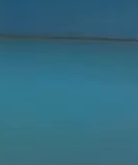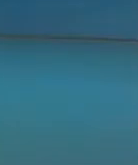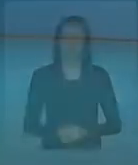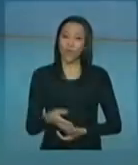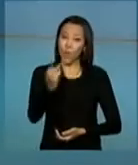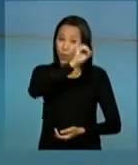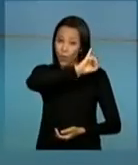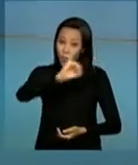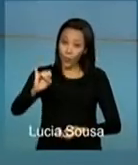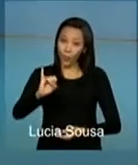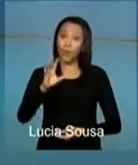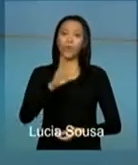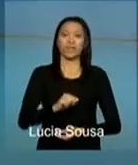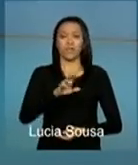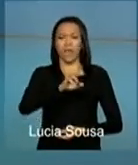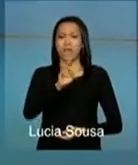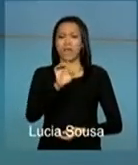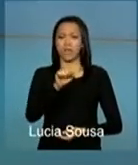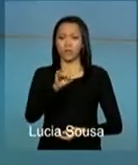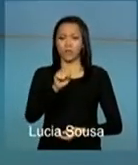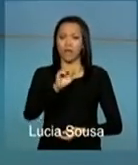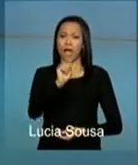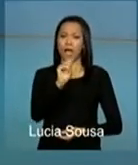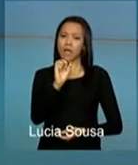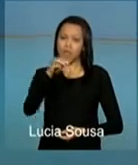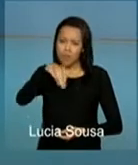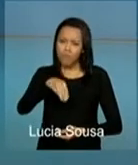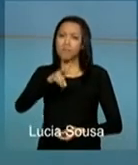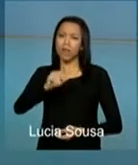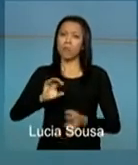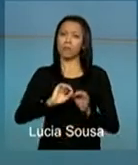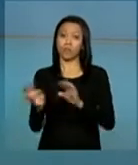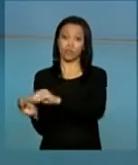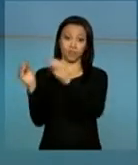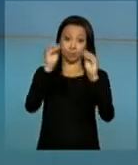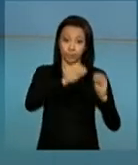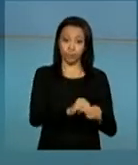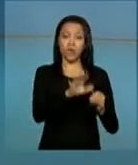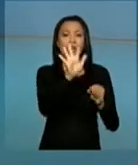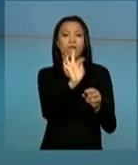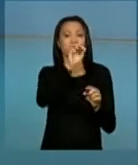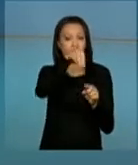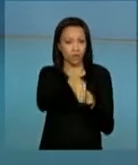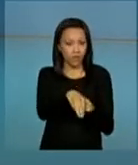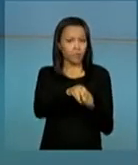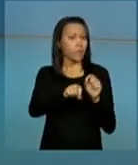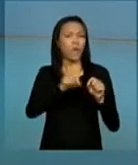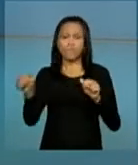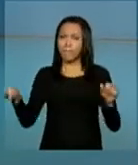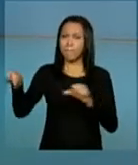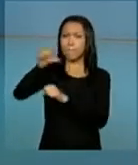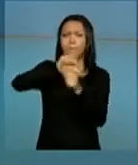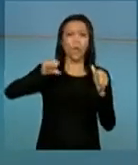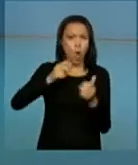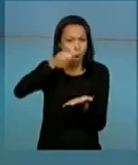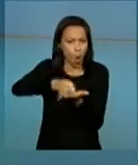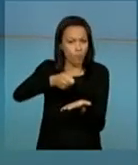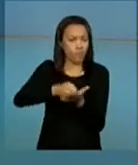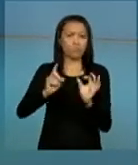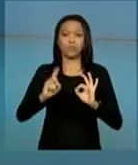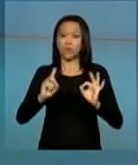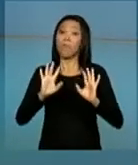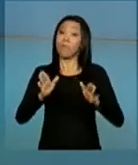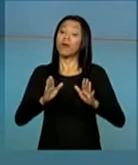Olá, as emissoras de rádio AM vão poder migrar para a faixa FM. A mudança não será obrigatória e